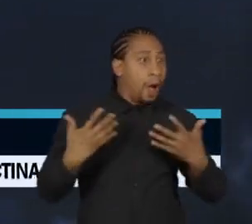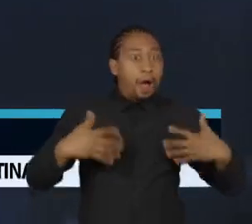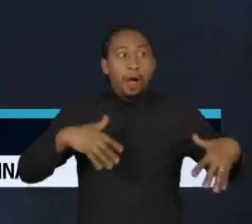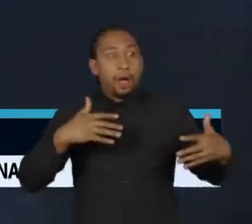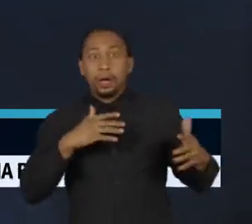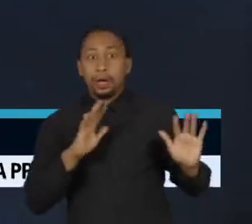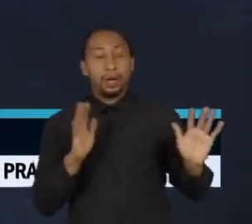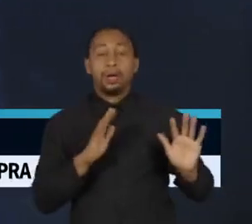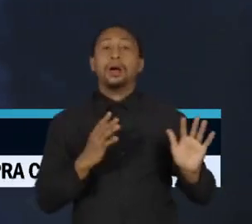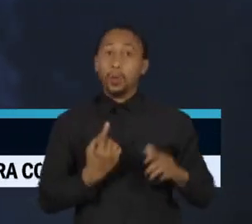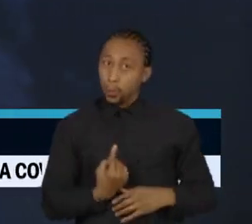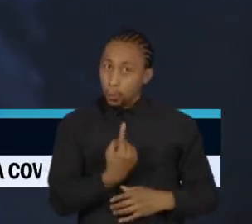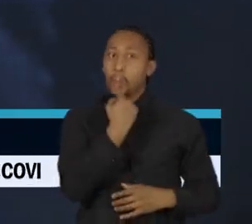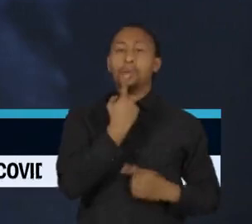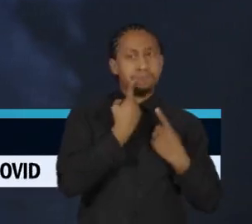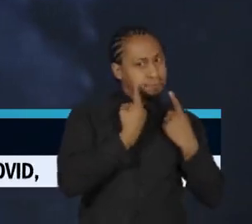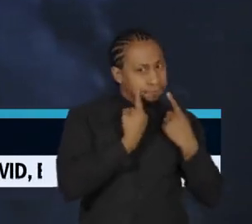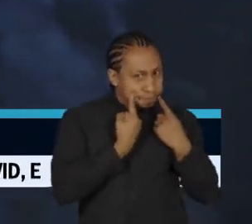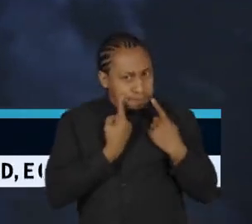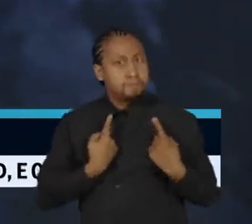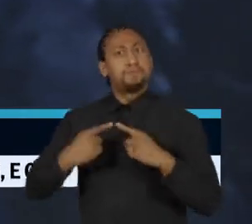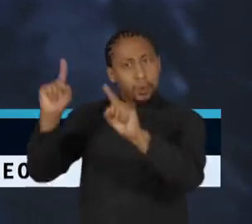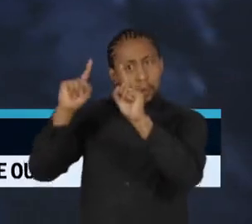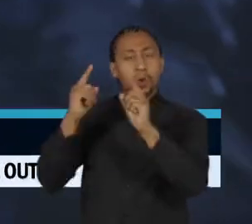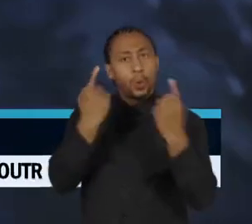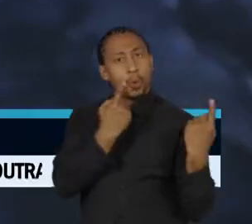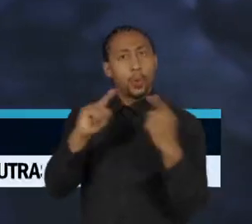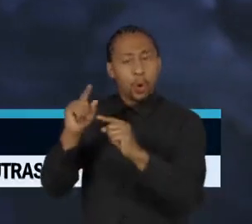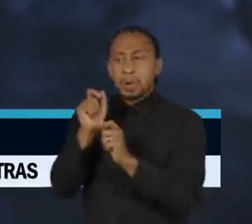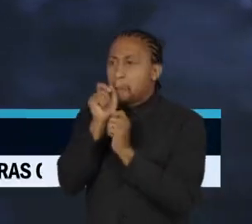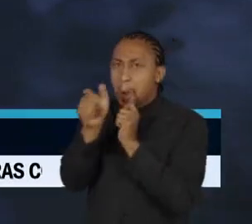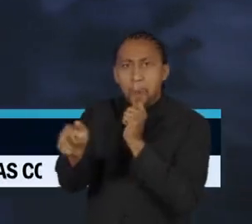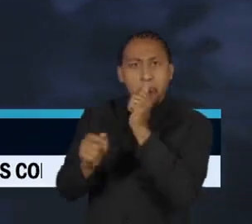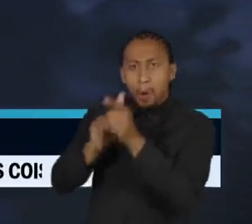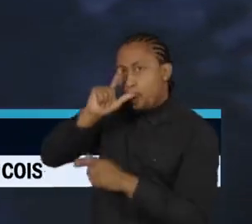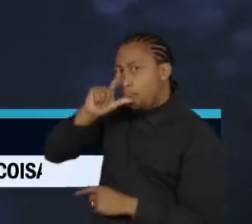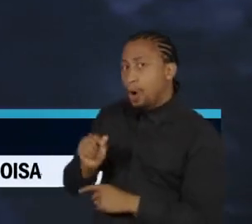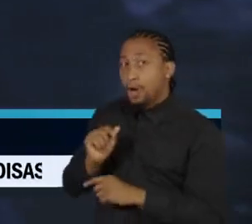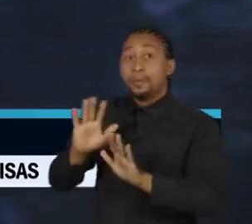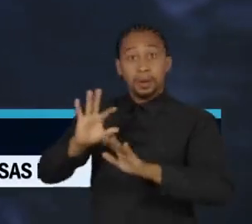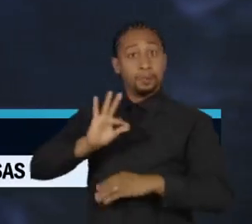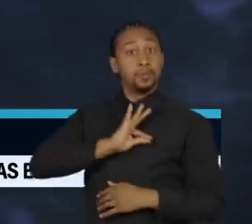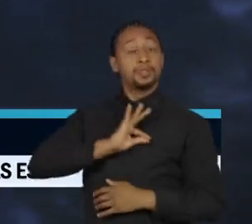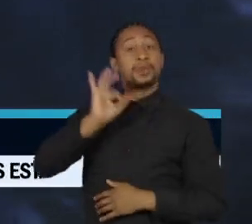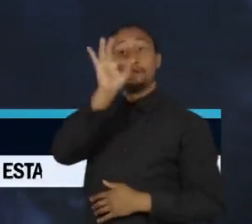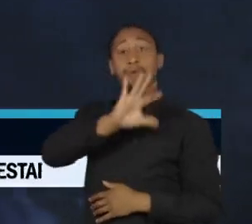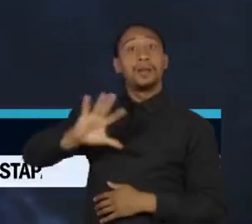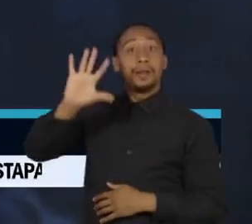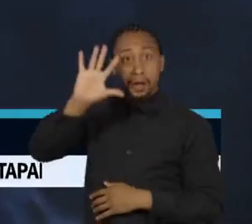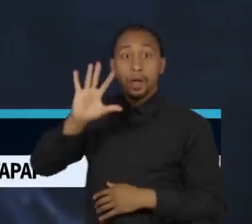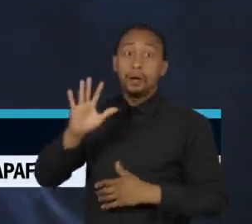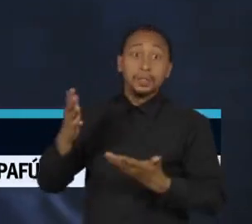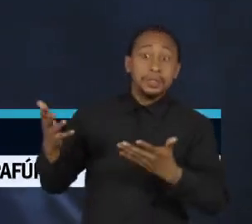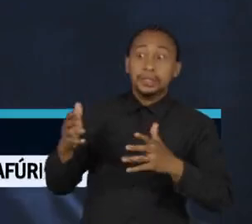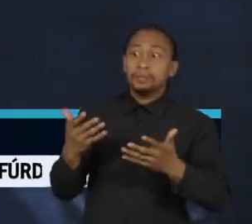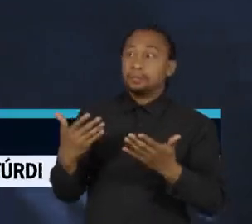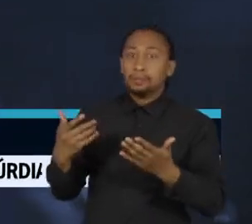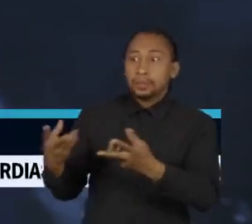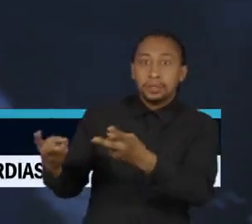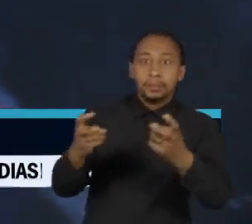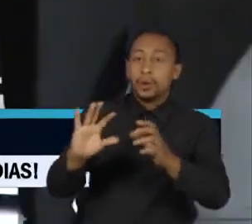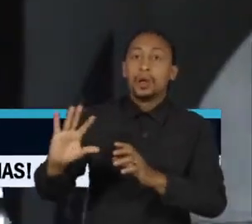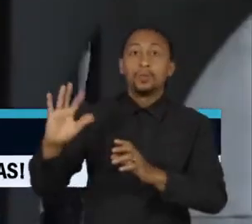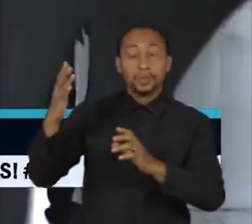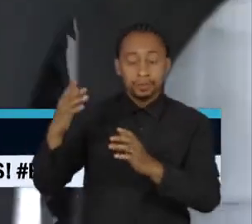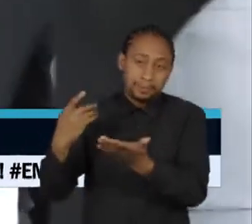deles ofendeu o vice-presidente eleito, Geraldo Alckmin, e agentes da Polícia Federal poucas horas depois da decisão do ministro Alexandre de